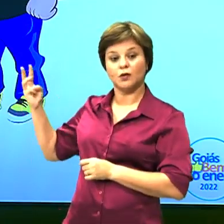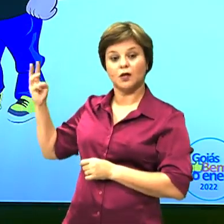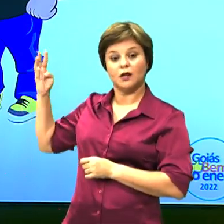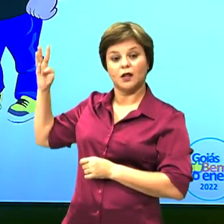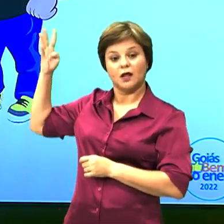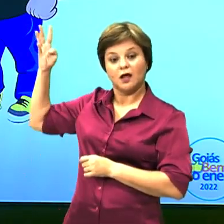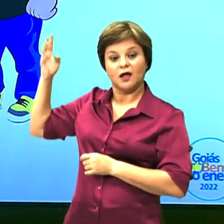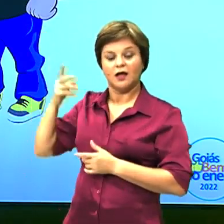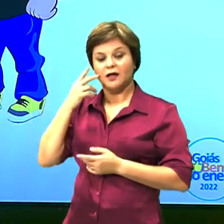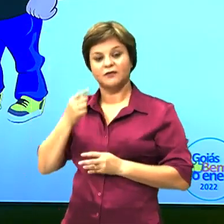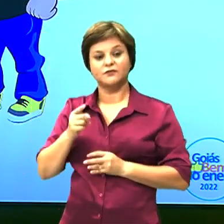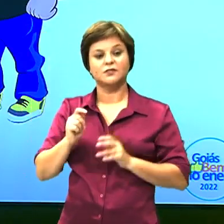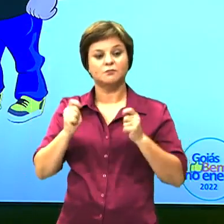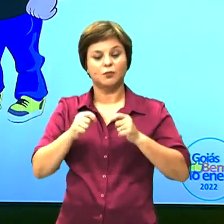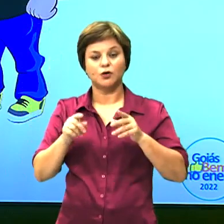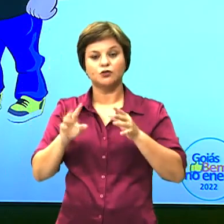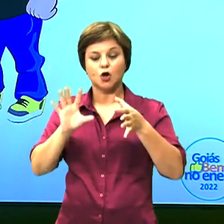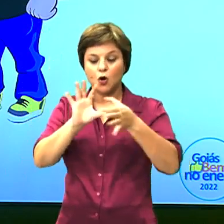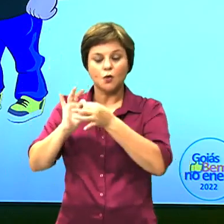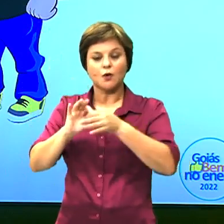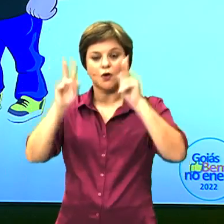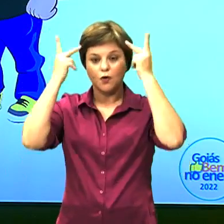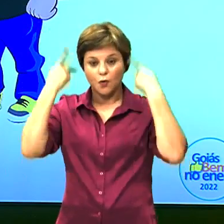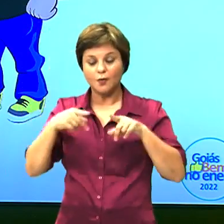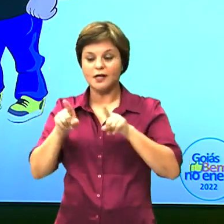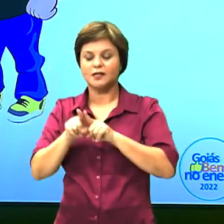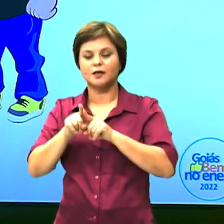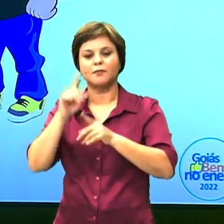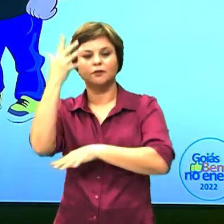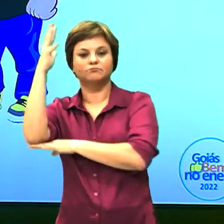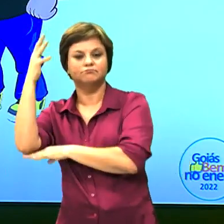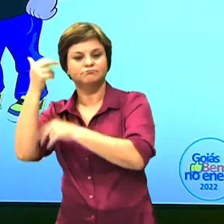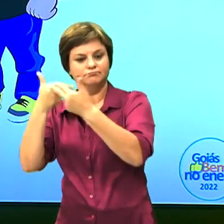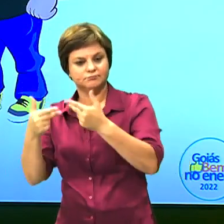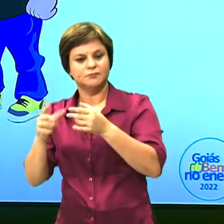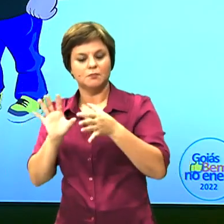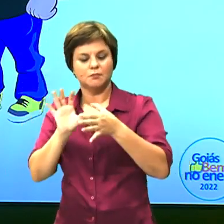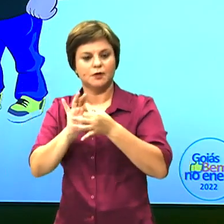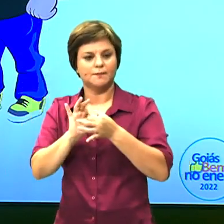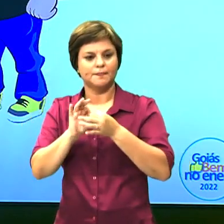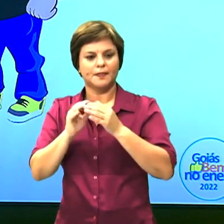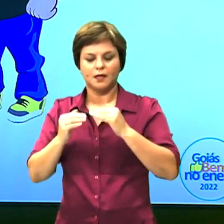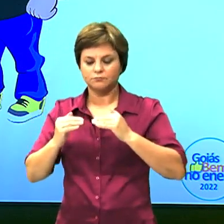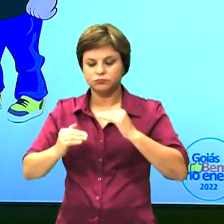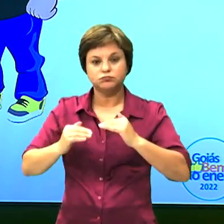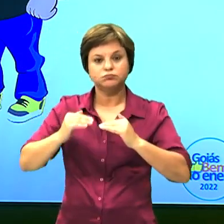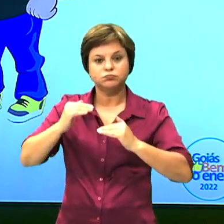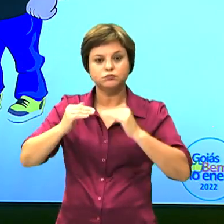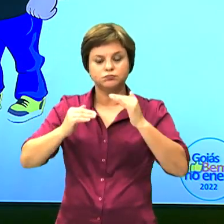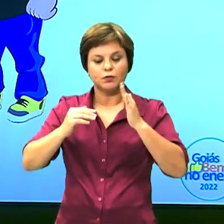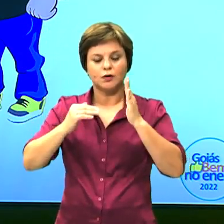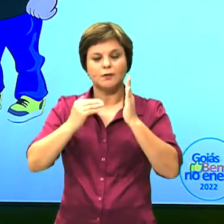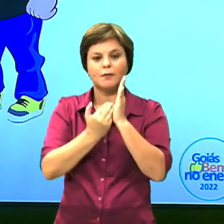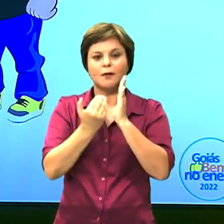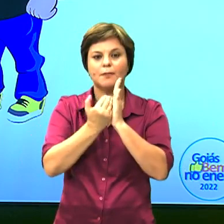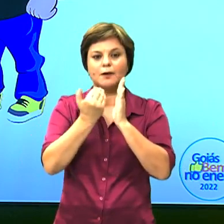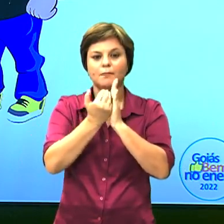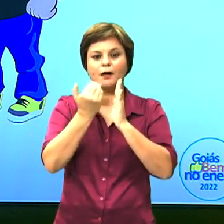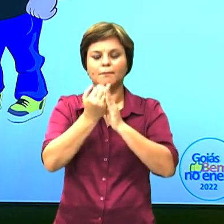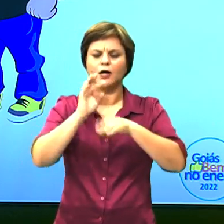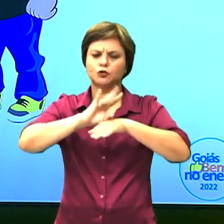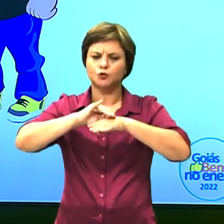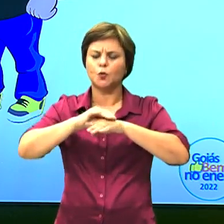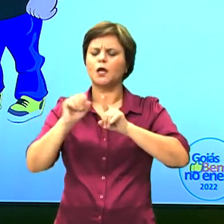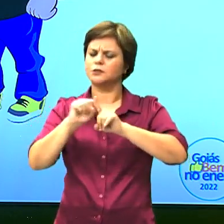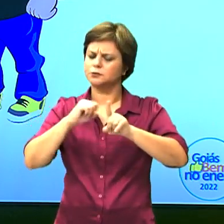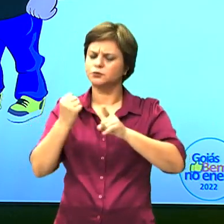humana e também a anatomia vegetal. E lá no topo da nossa amarelinha, passando aqui por doenças de saúde pública,